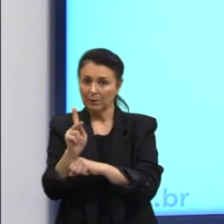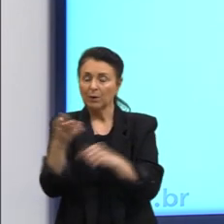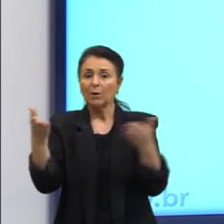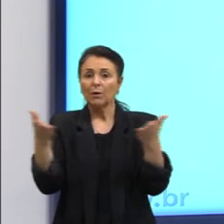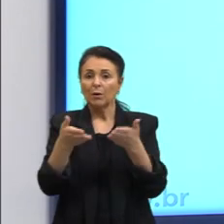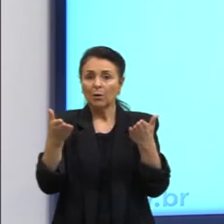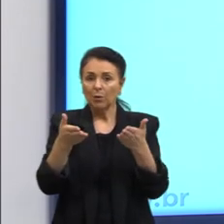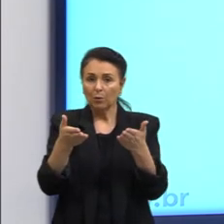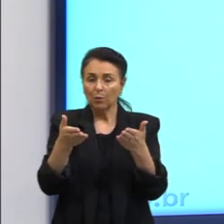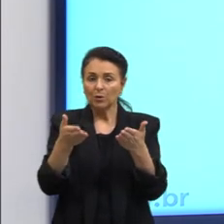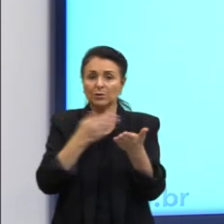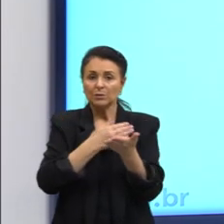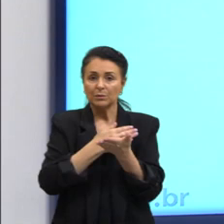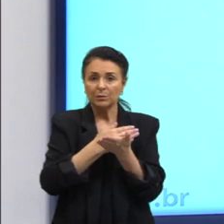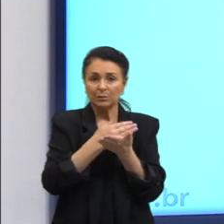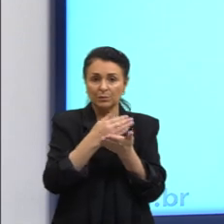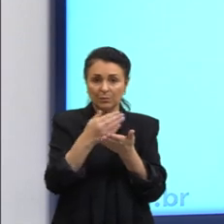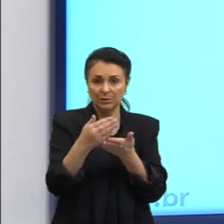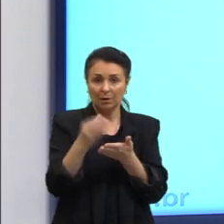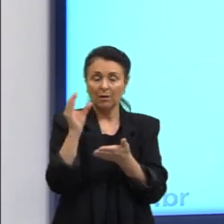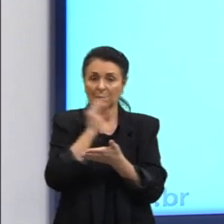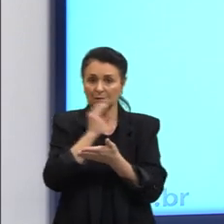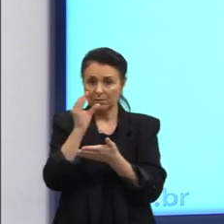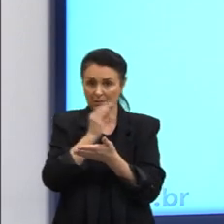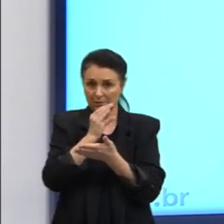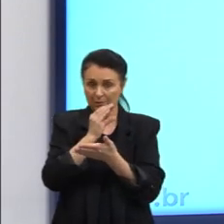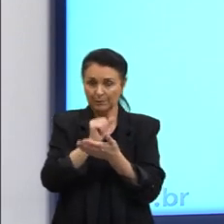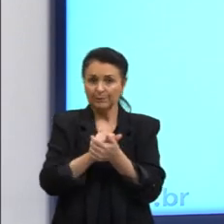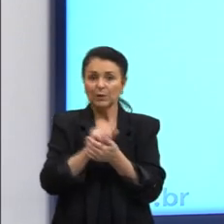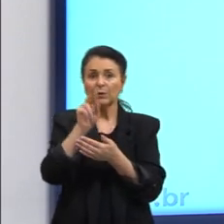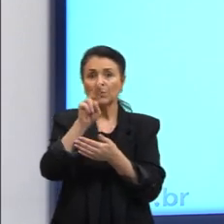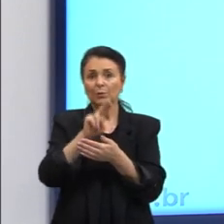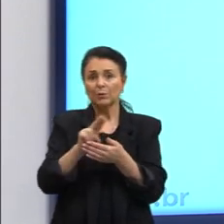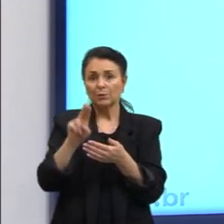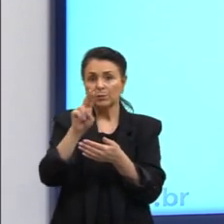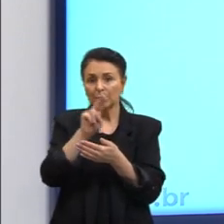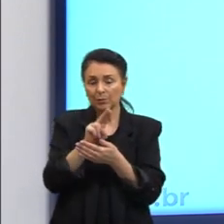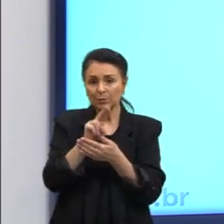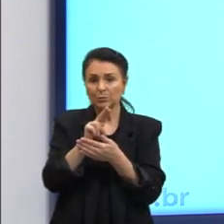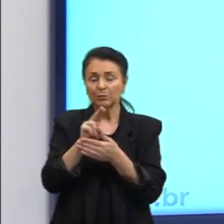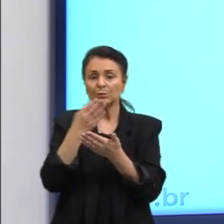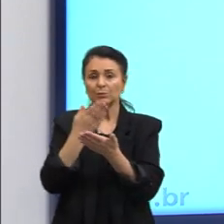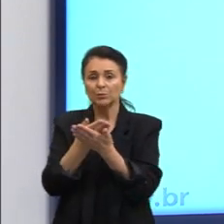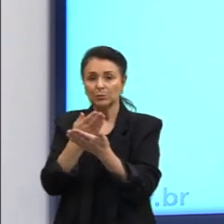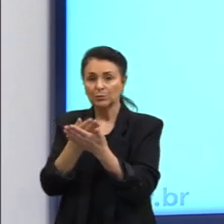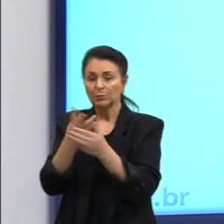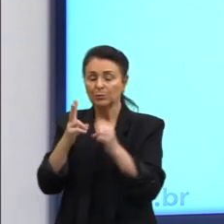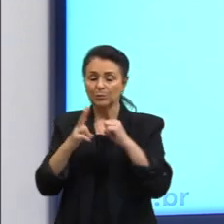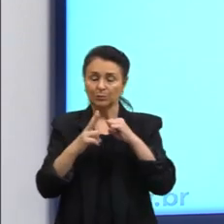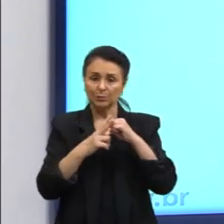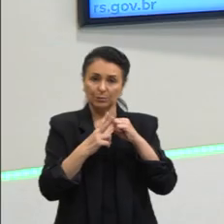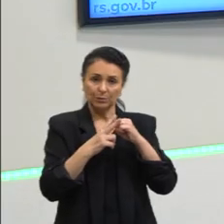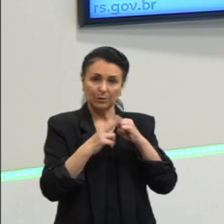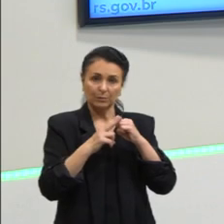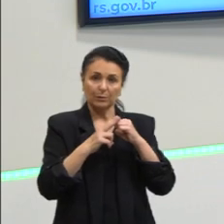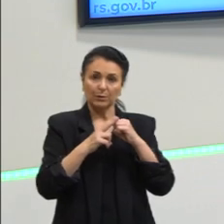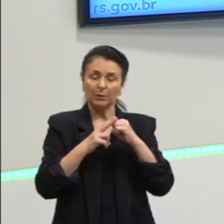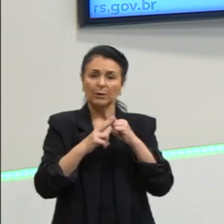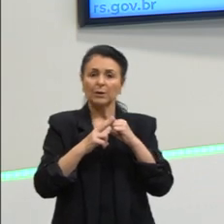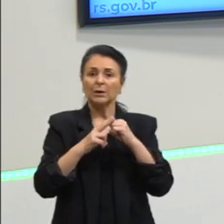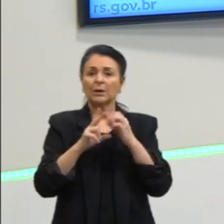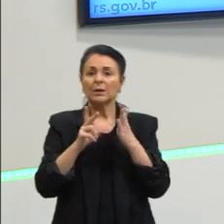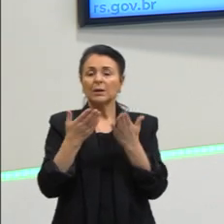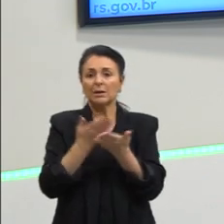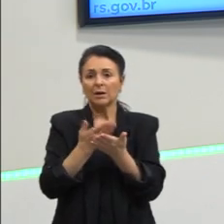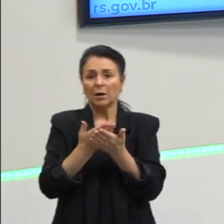nós vamos Introduzir Então rapidamente Aqui O estudo Do verbo E vamos concluir A